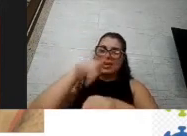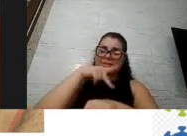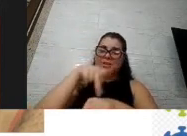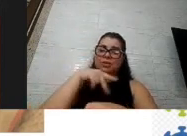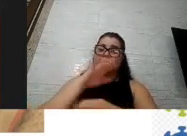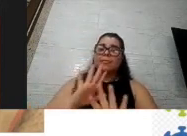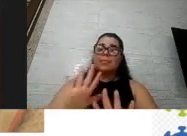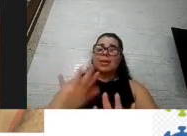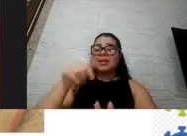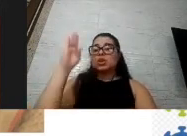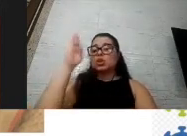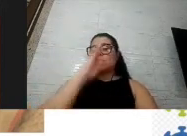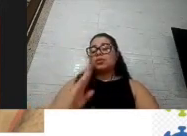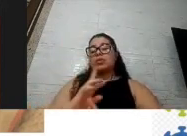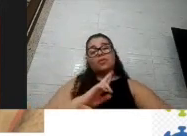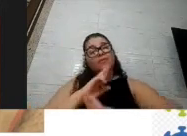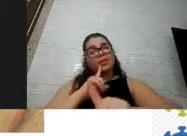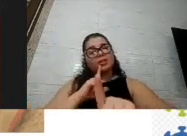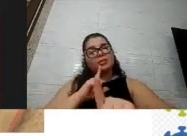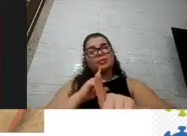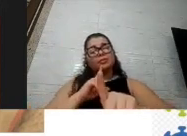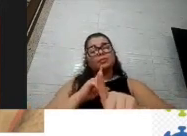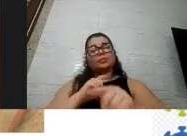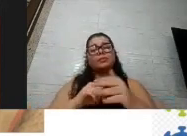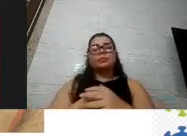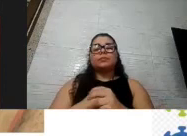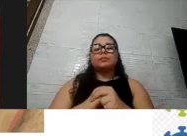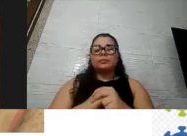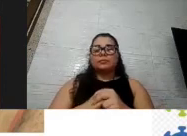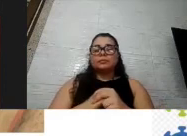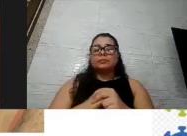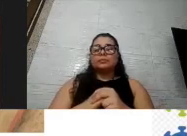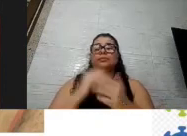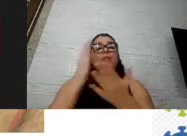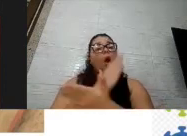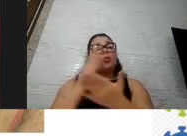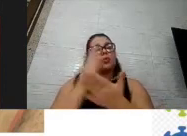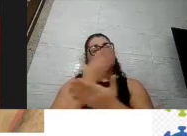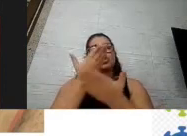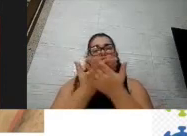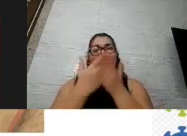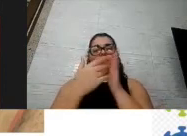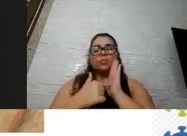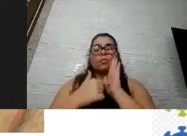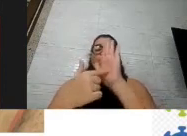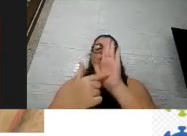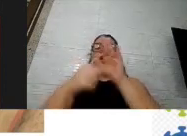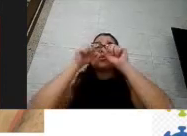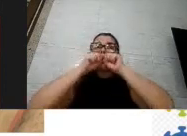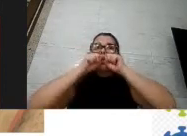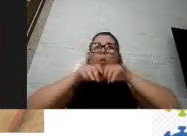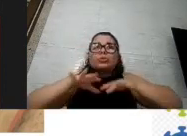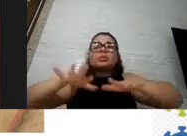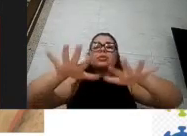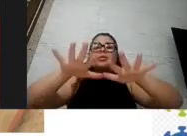e as pessoas existem alguns estudos que mostraram que o contágio a transmissão